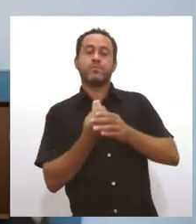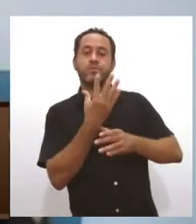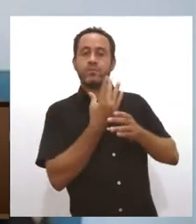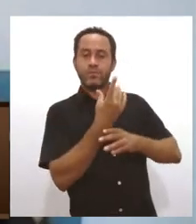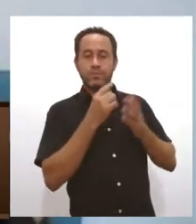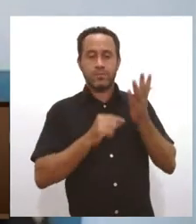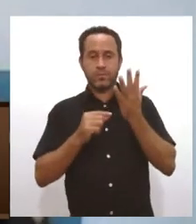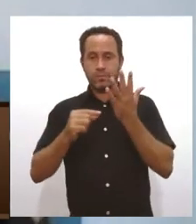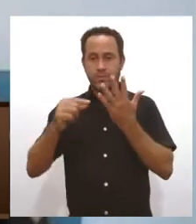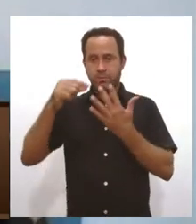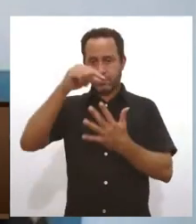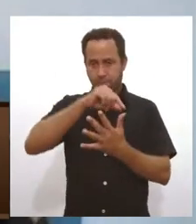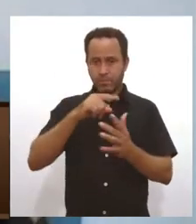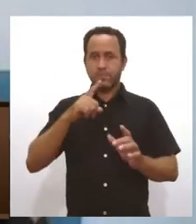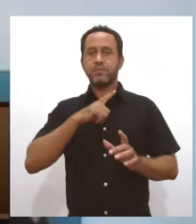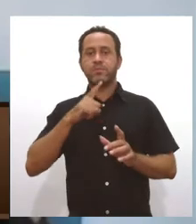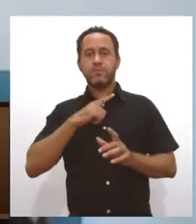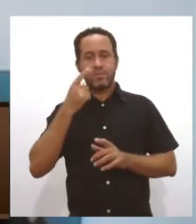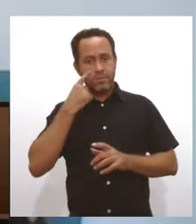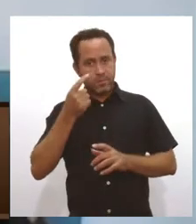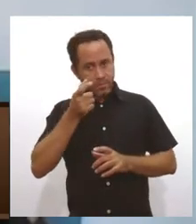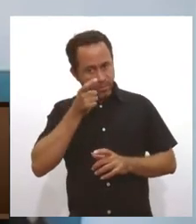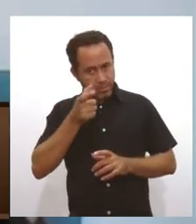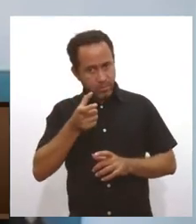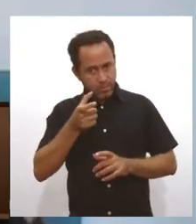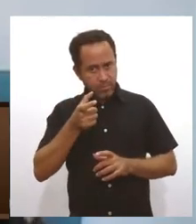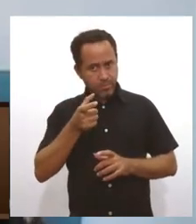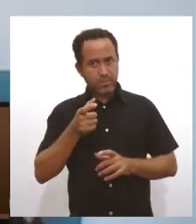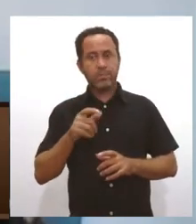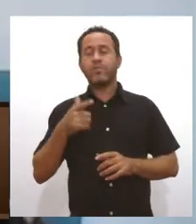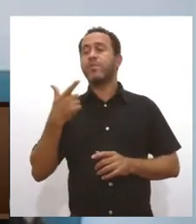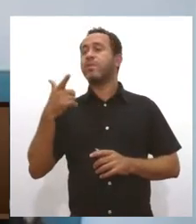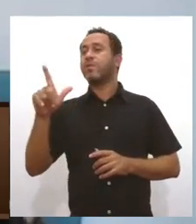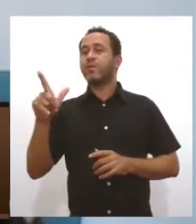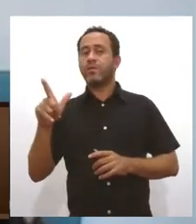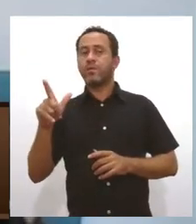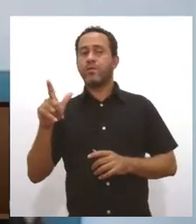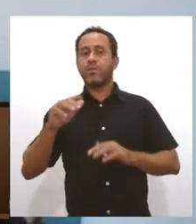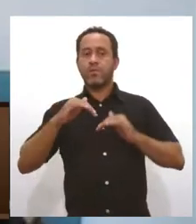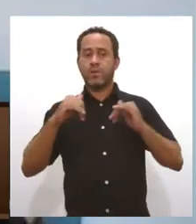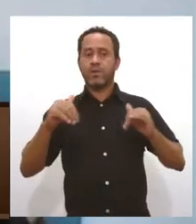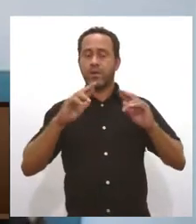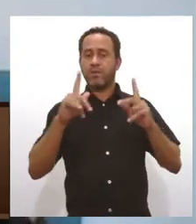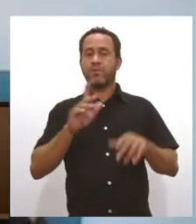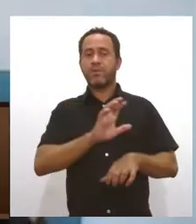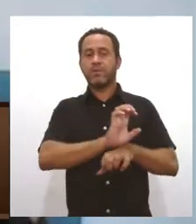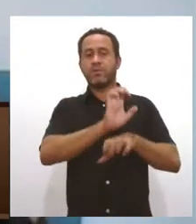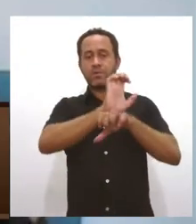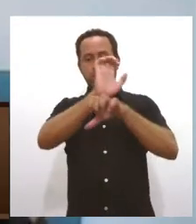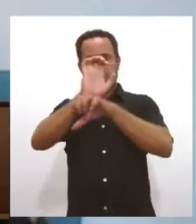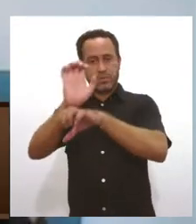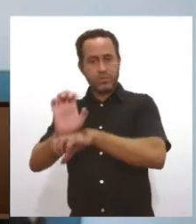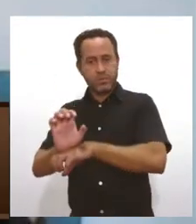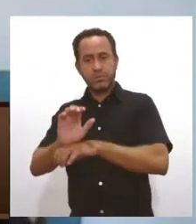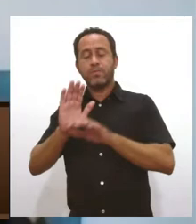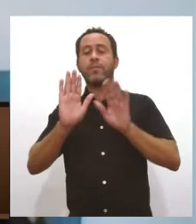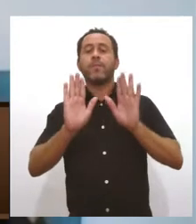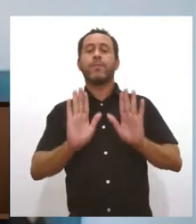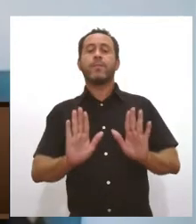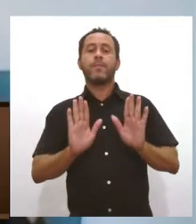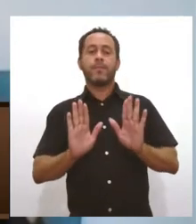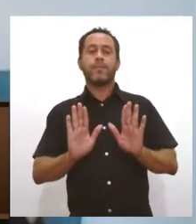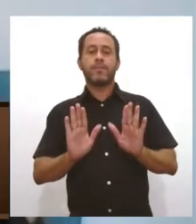é que, no meu ponto de vista, não é das piores, se nós formos comparar outros estados. Porém, o que